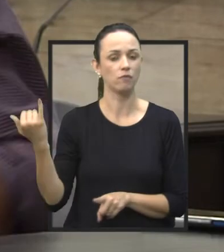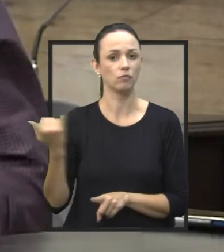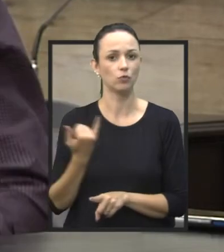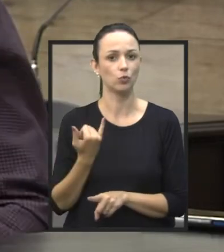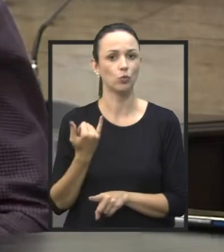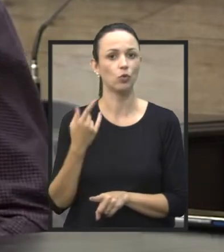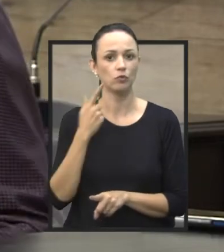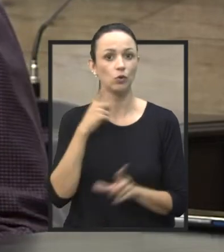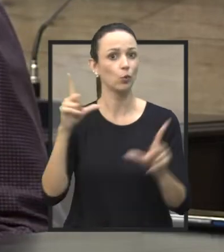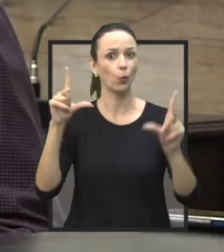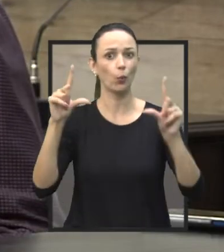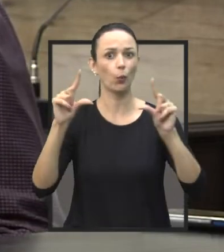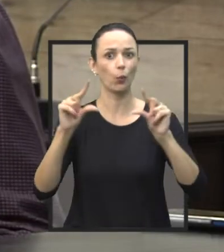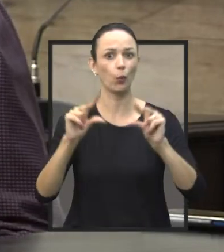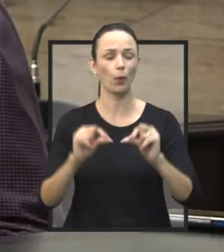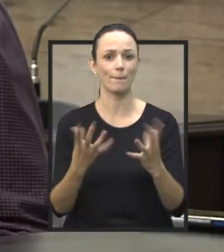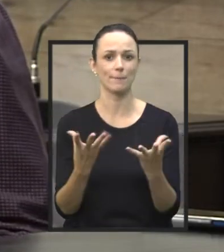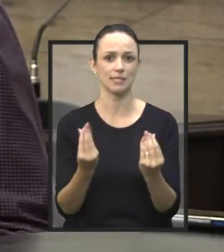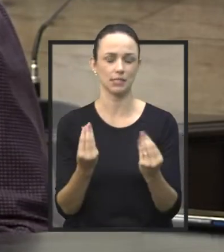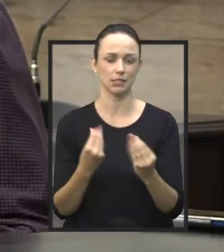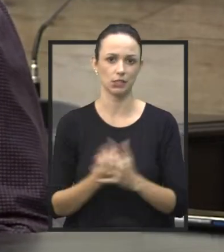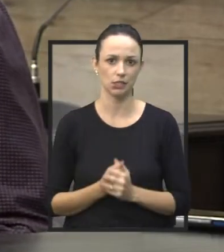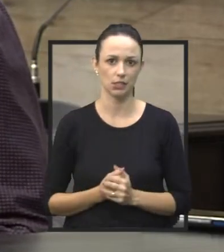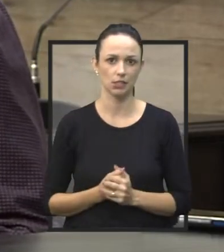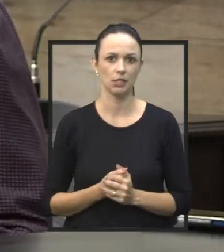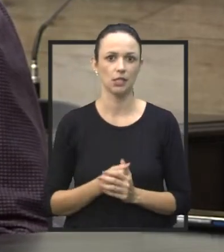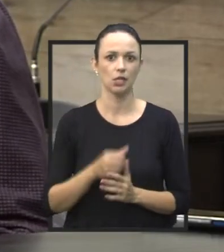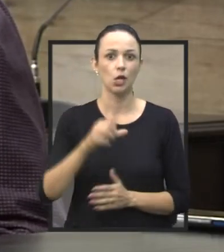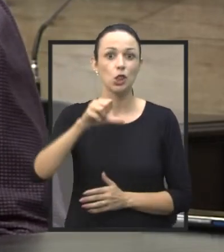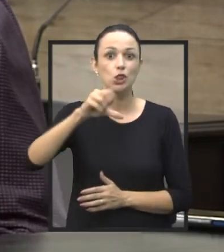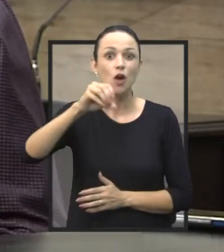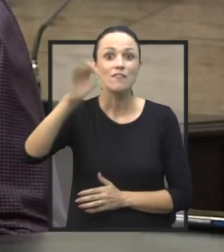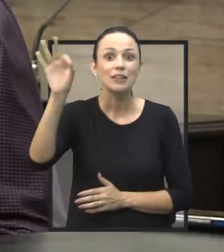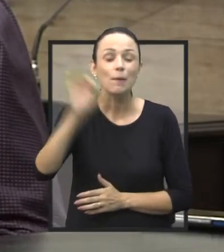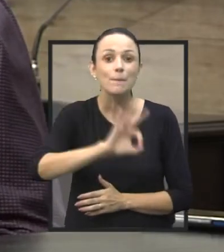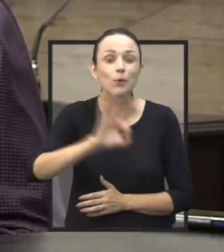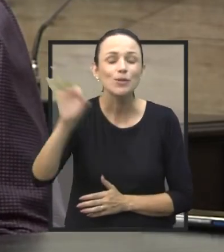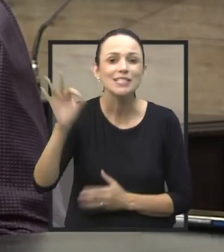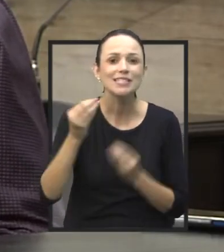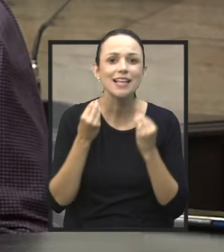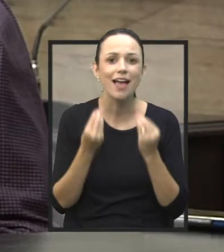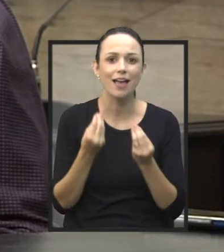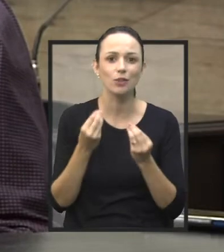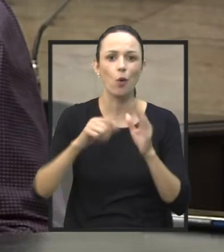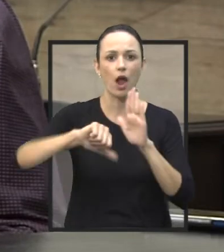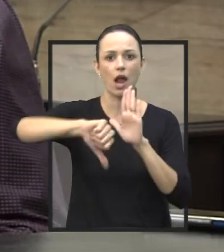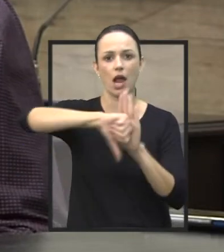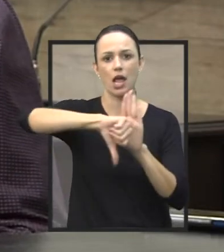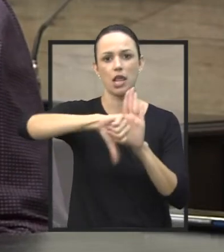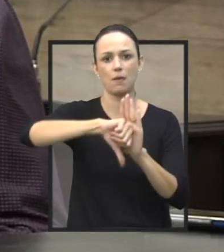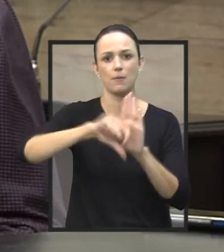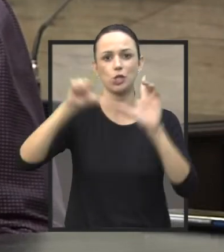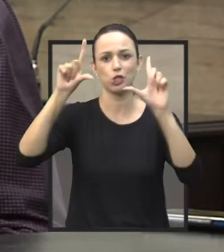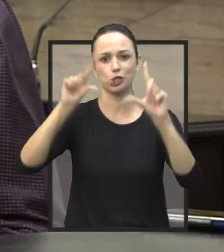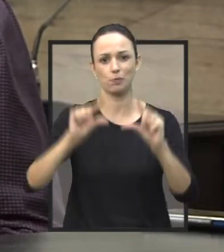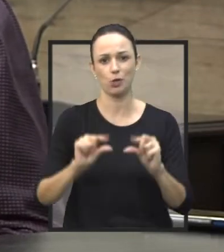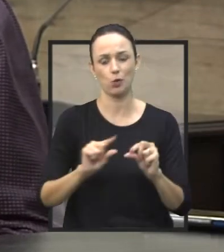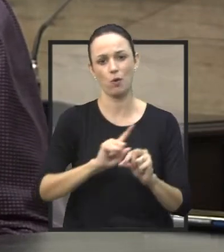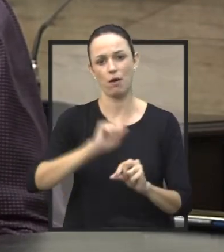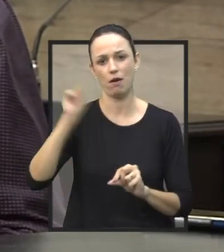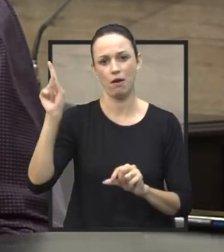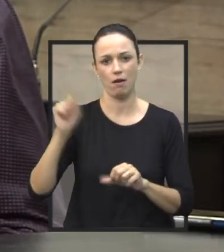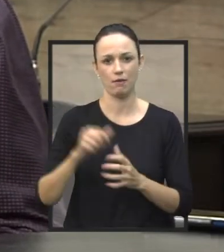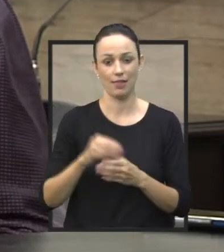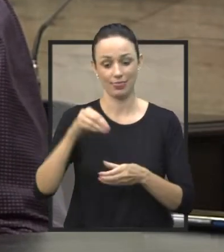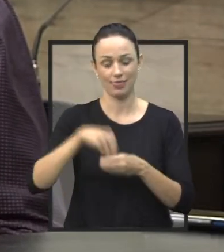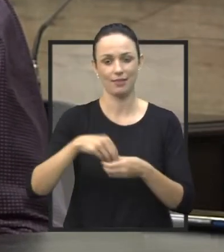isso aí diminuiu drasticamente. Diminuiu em 90%, olha o número, 90% a criminalidade dentro da